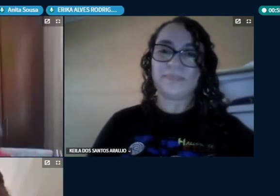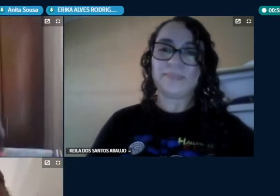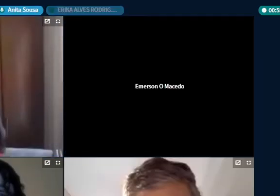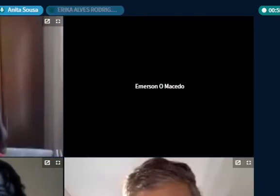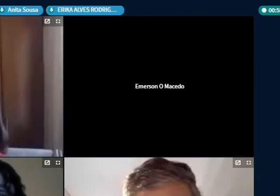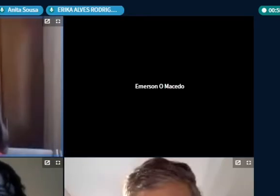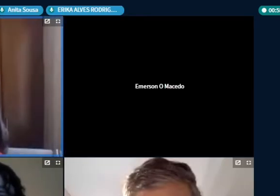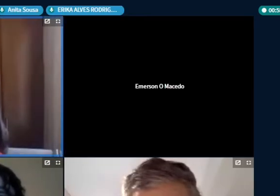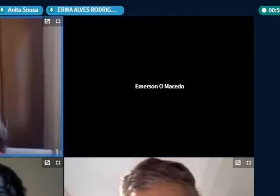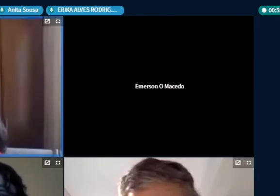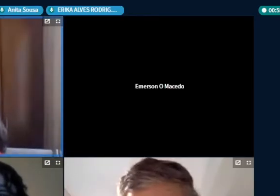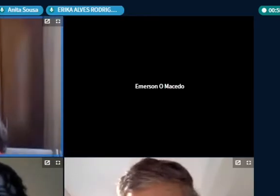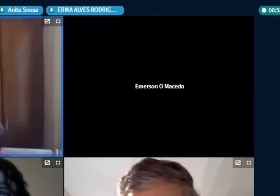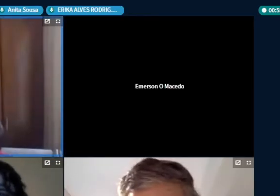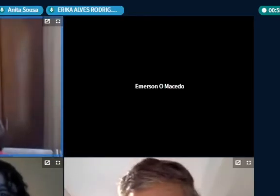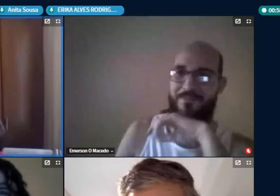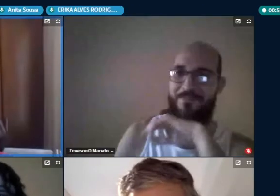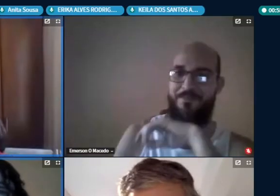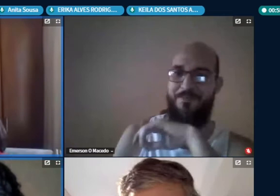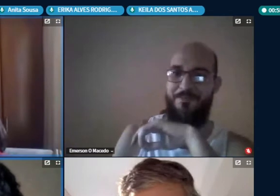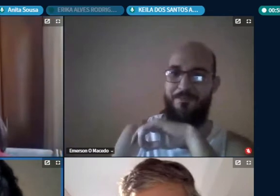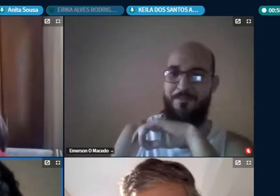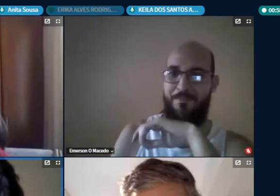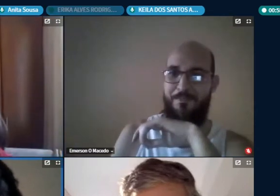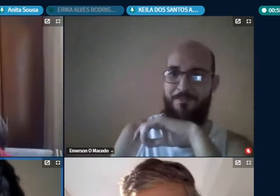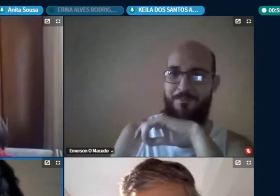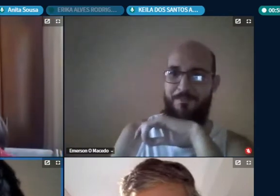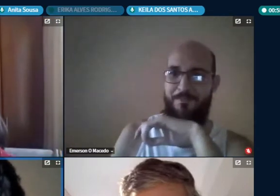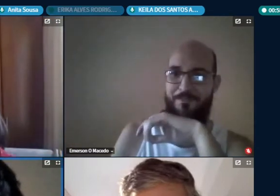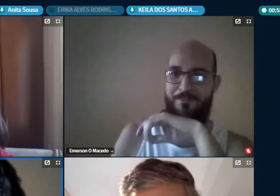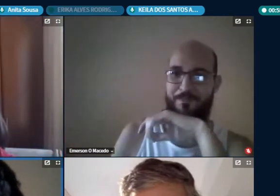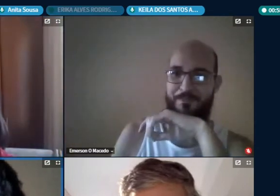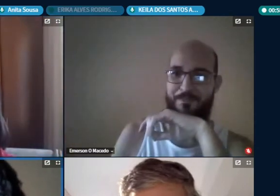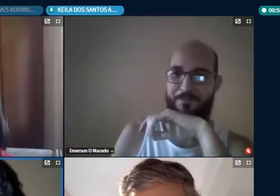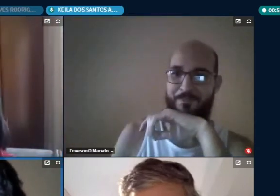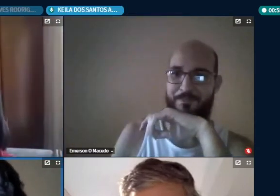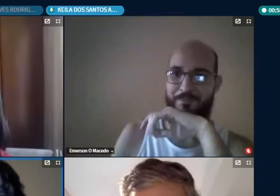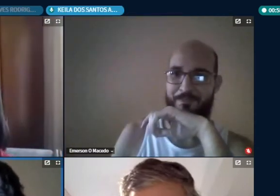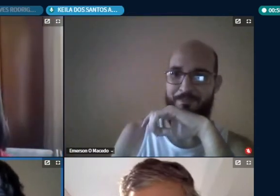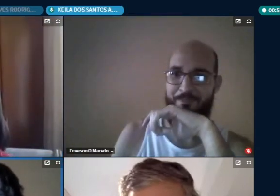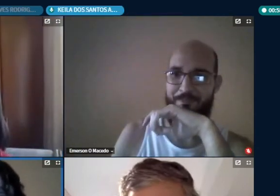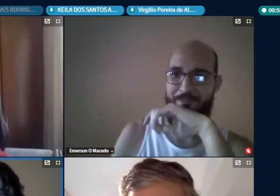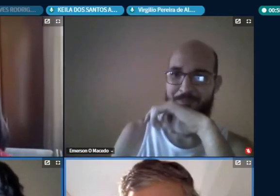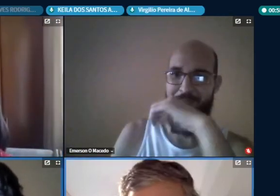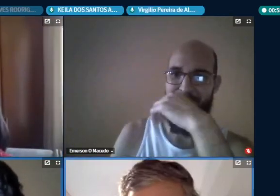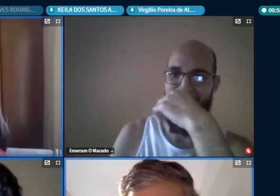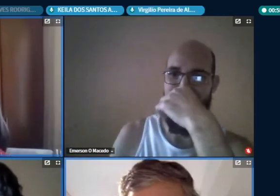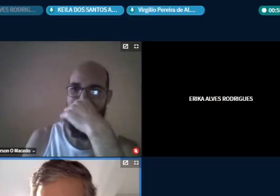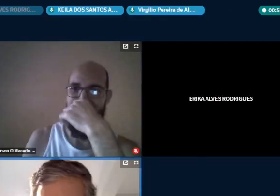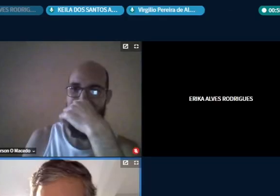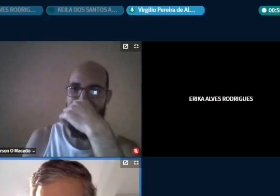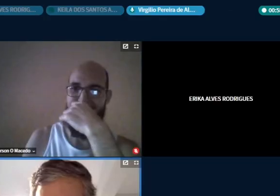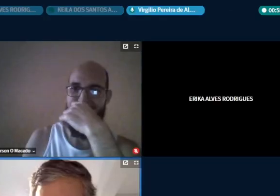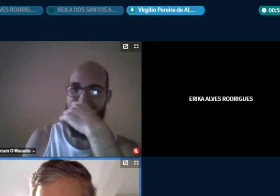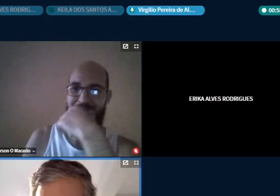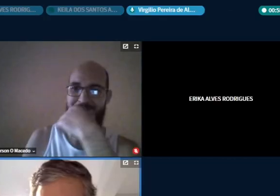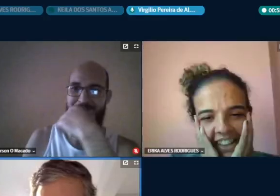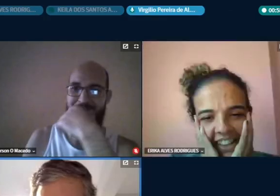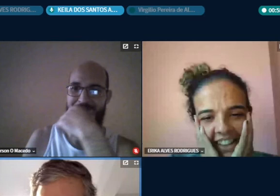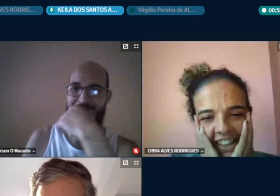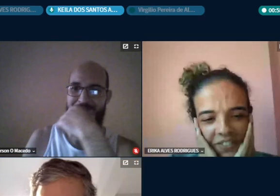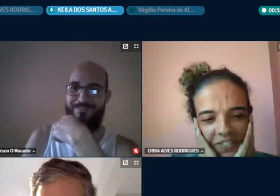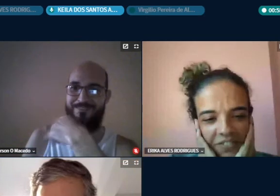direito nessas coisas oi Cris oi professor Vigília que saudade tudo bem Keila